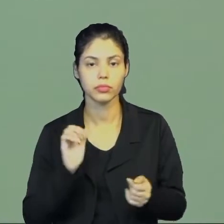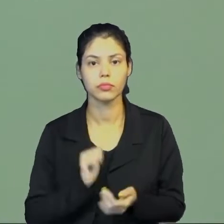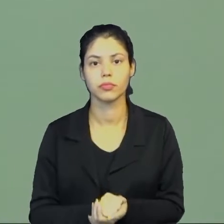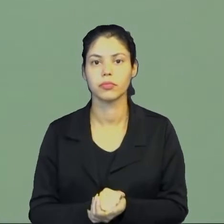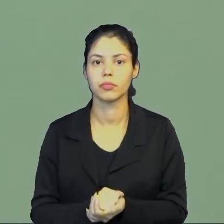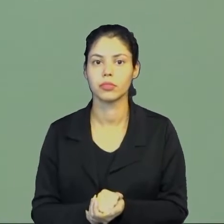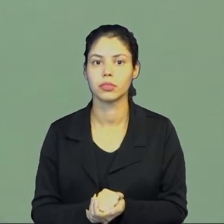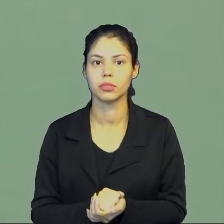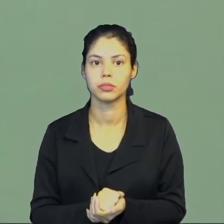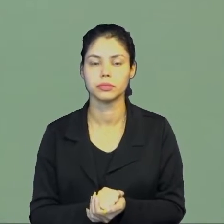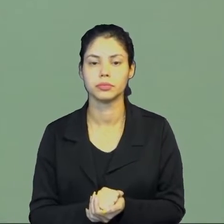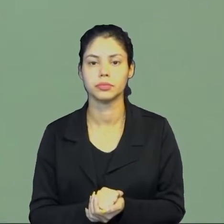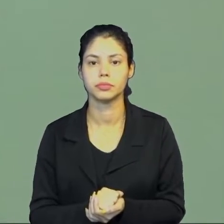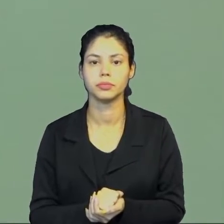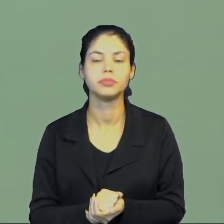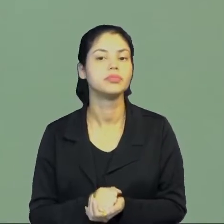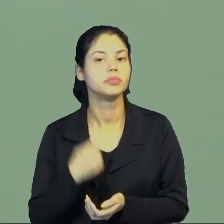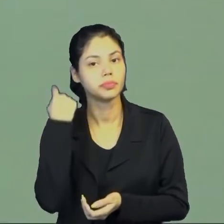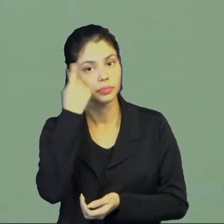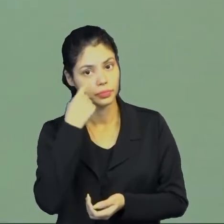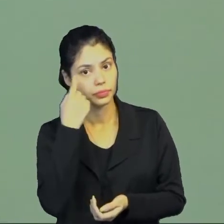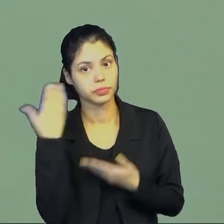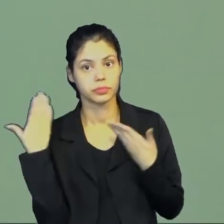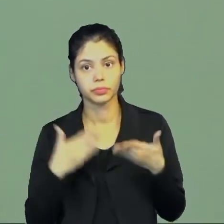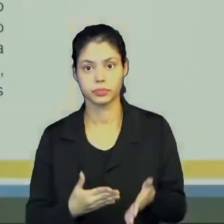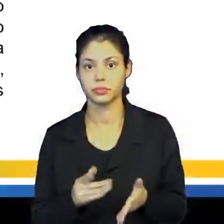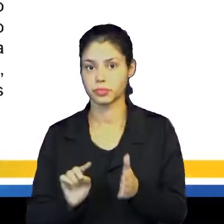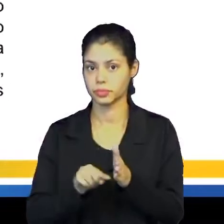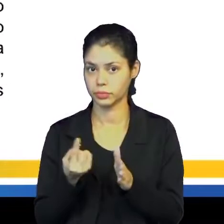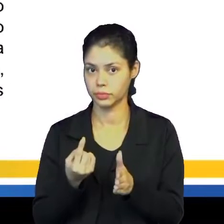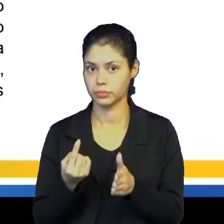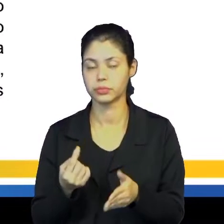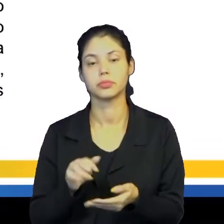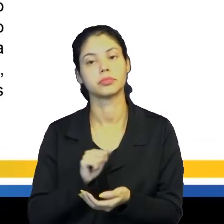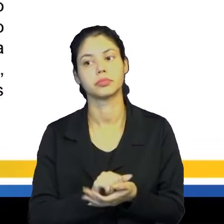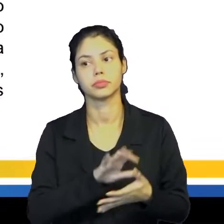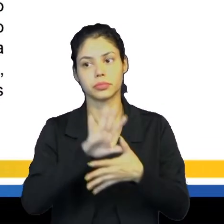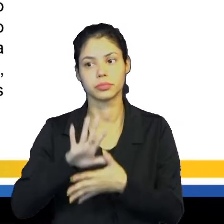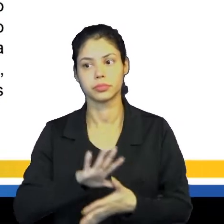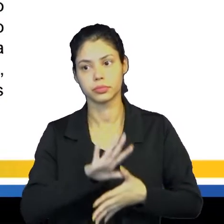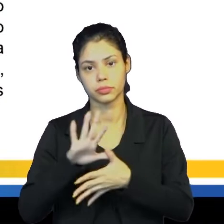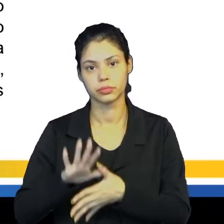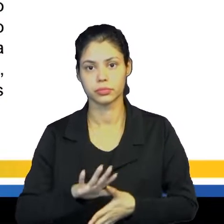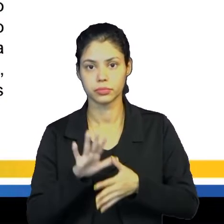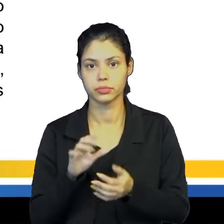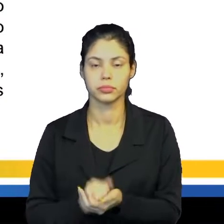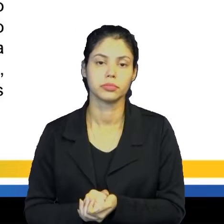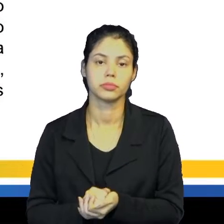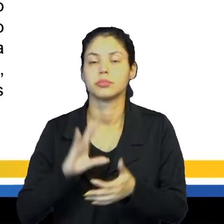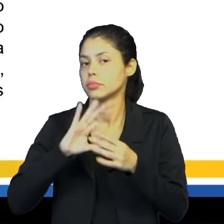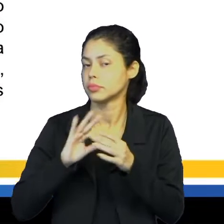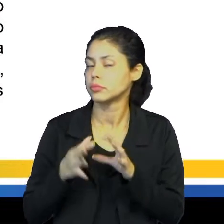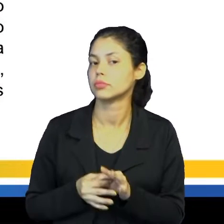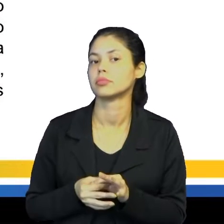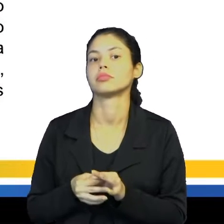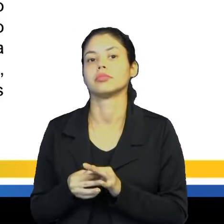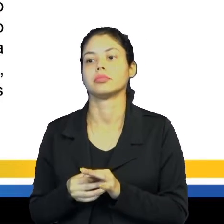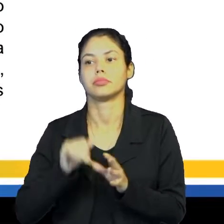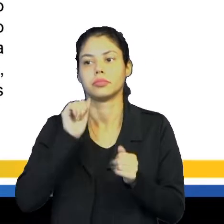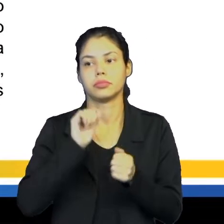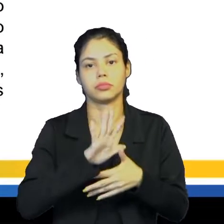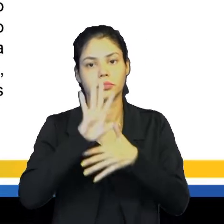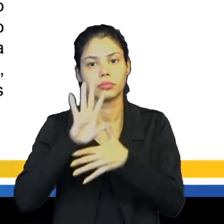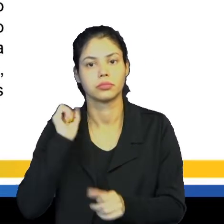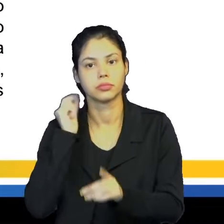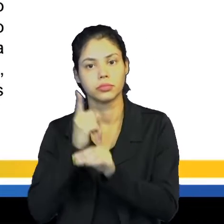entanto, a Espanha chega primeiro ao território americano. O contexto do descobrimento da América.